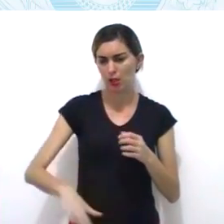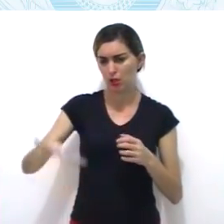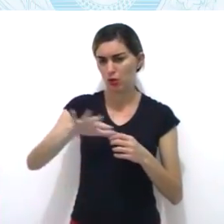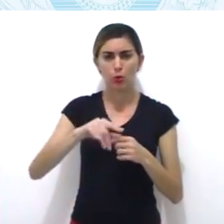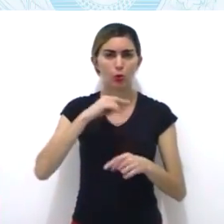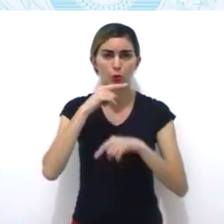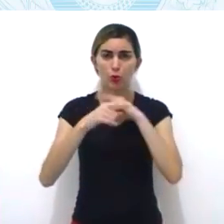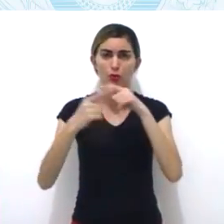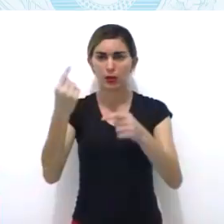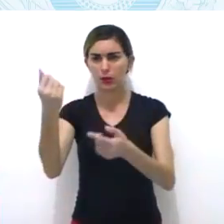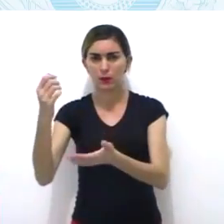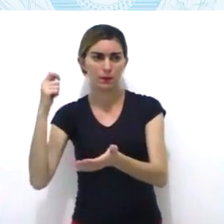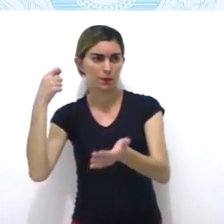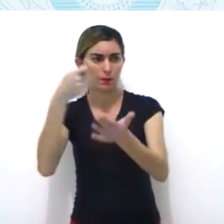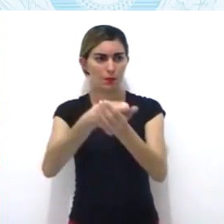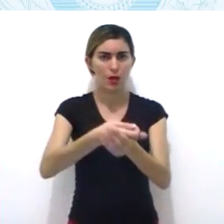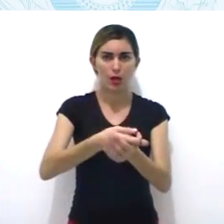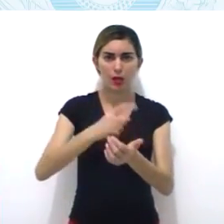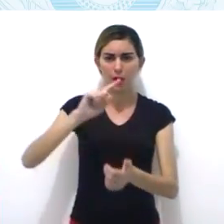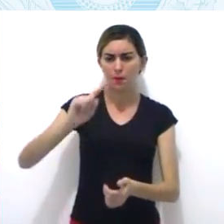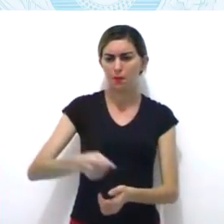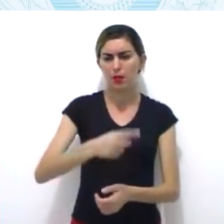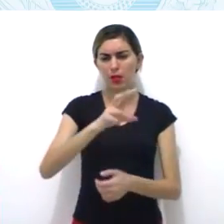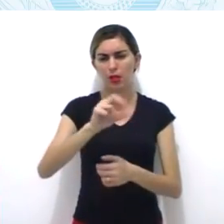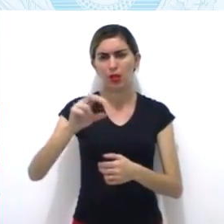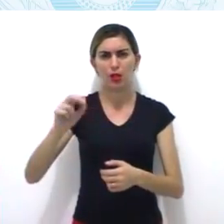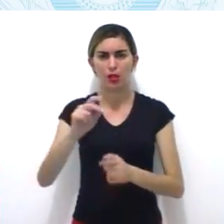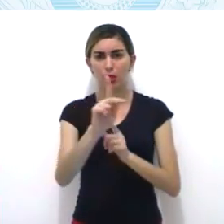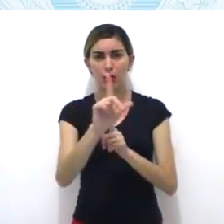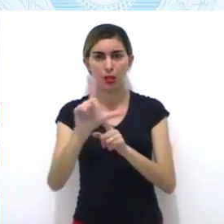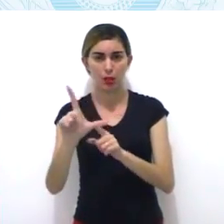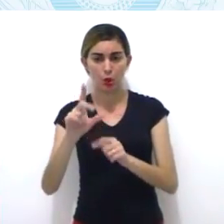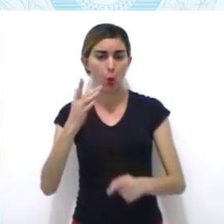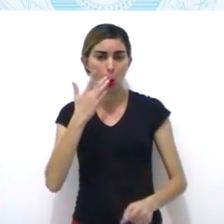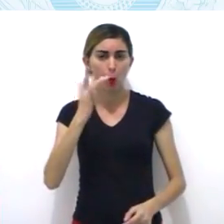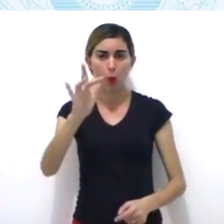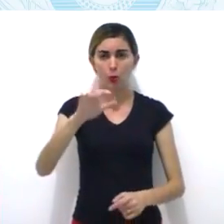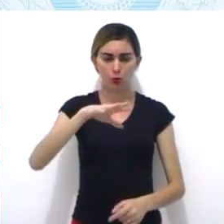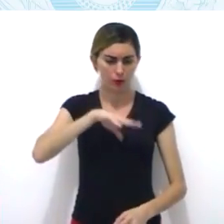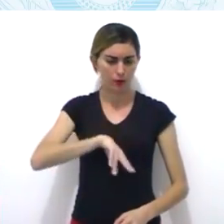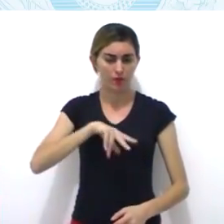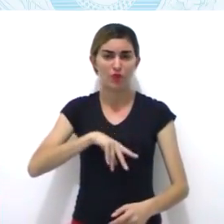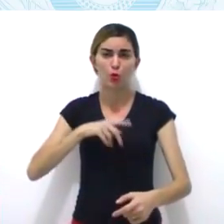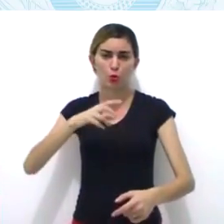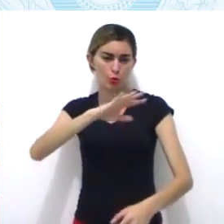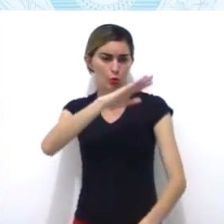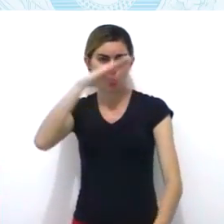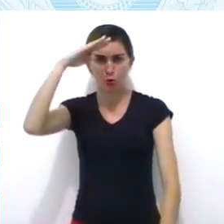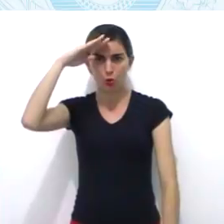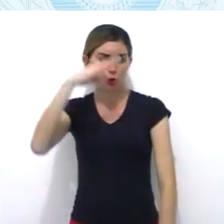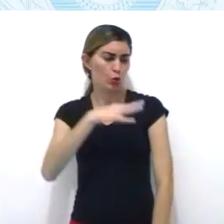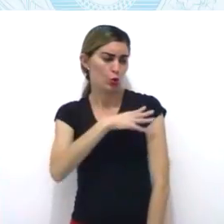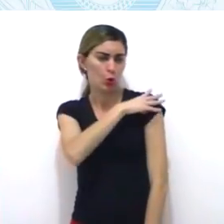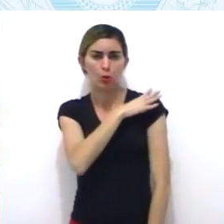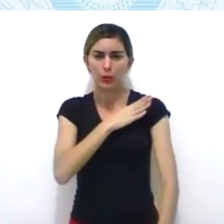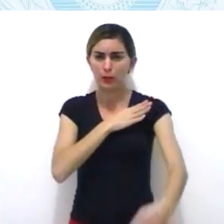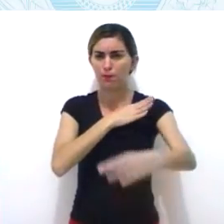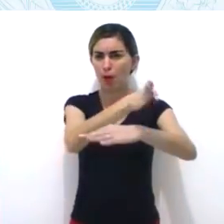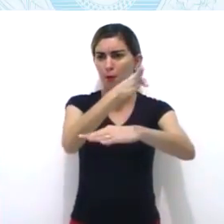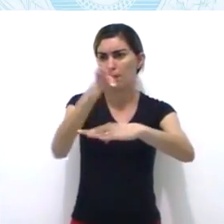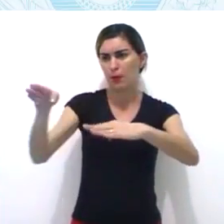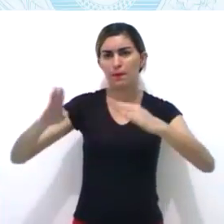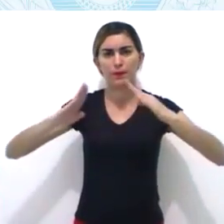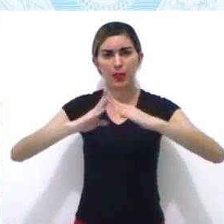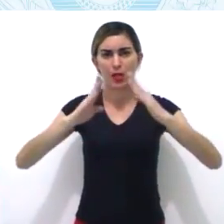casas das pessoas para pegar bens até completar o valor da infância. Isso é um absurdo, né? Era um